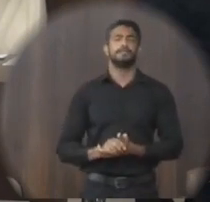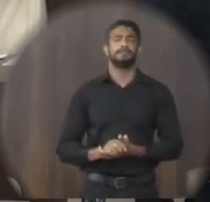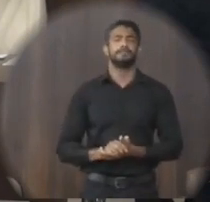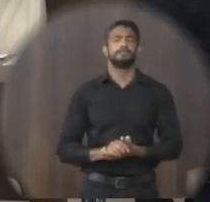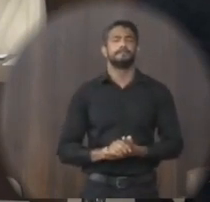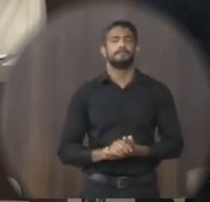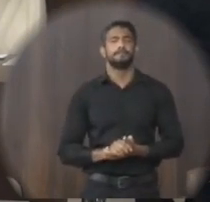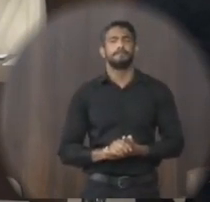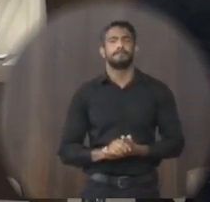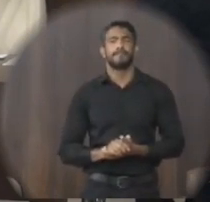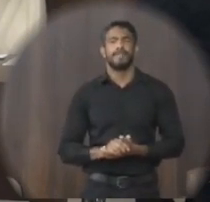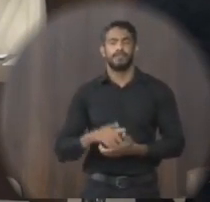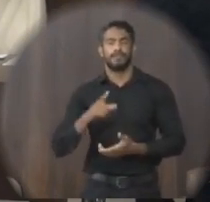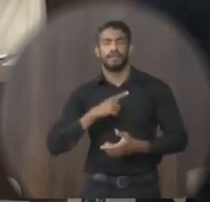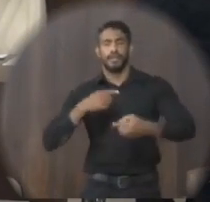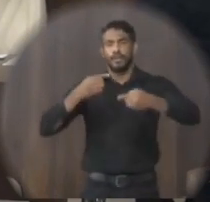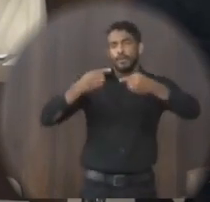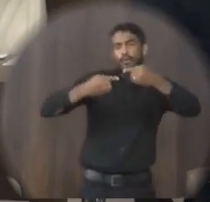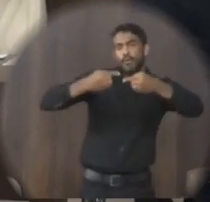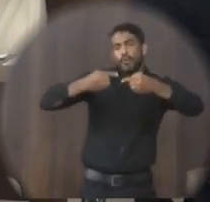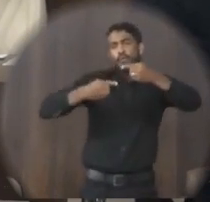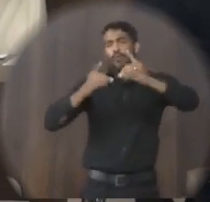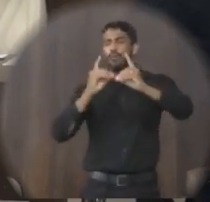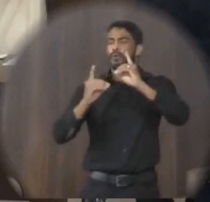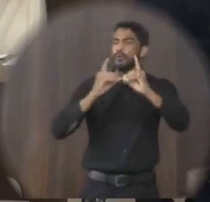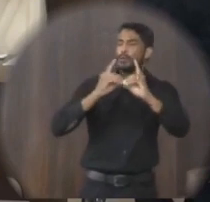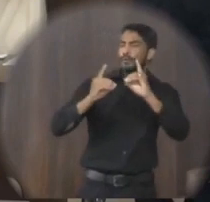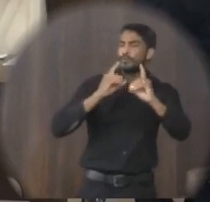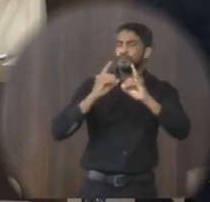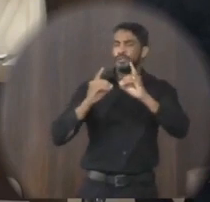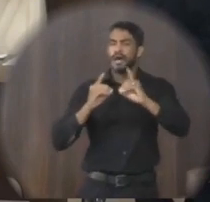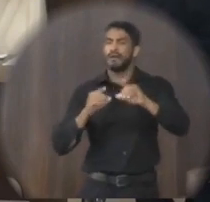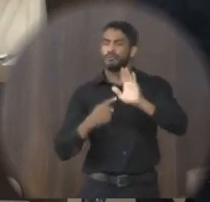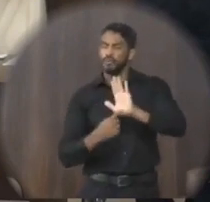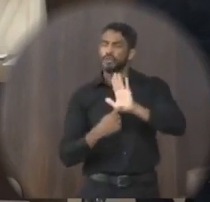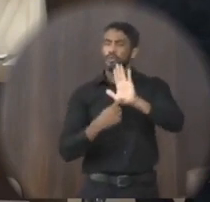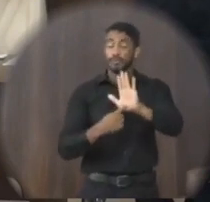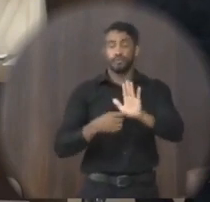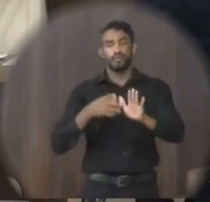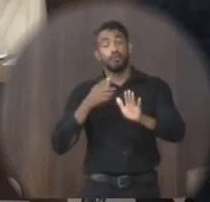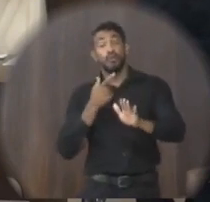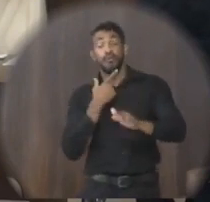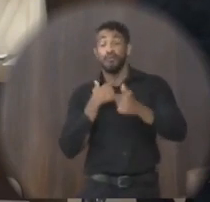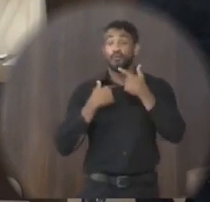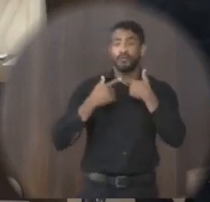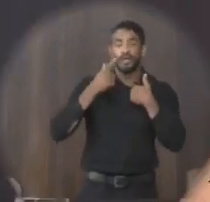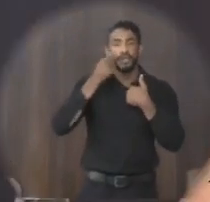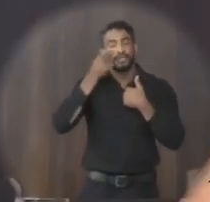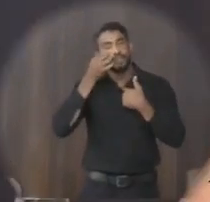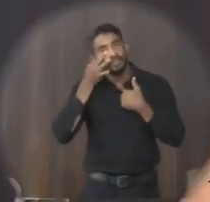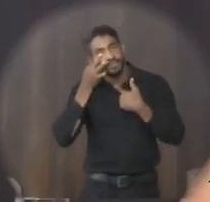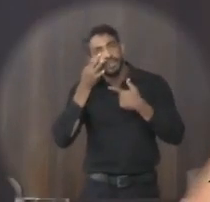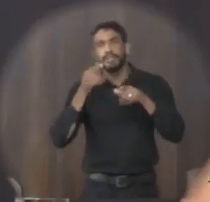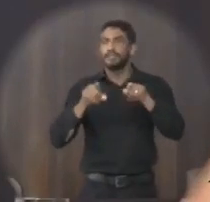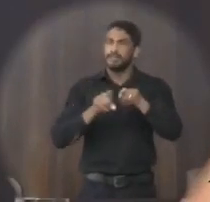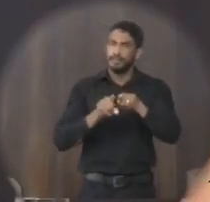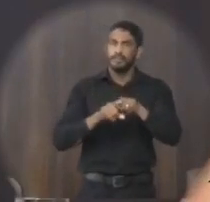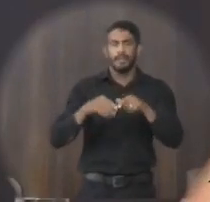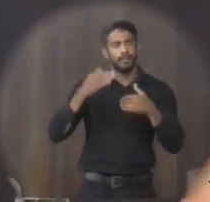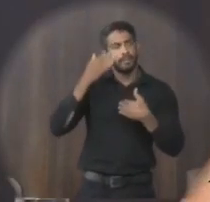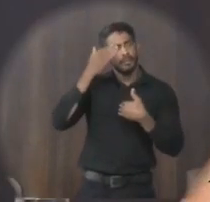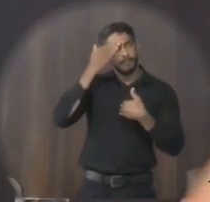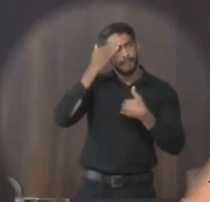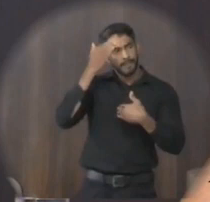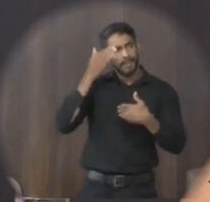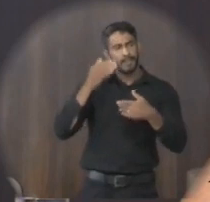tido um diálogo conosco, aonde demonstrou todo o interesse também. E agradeço